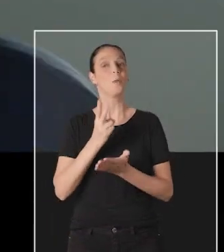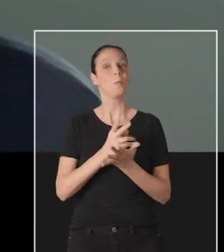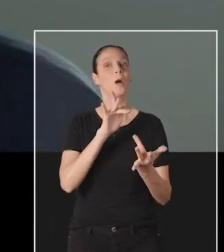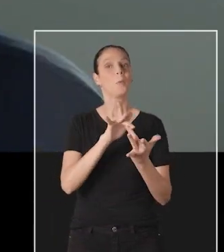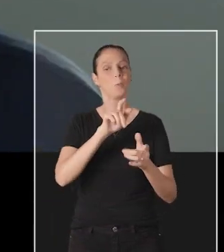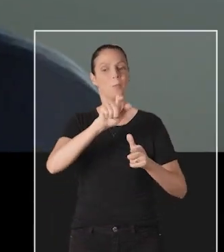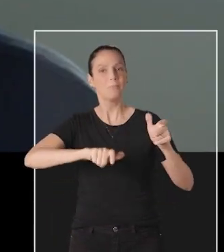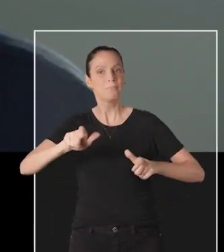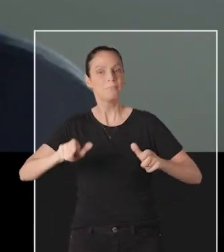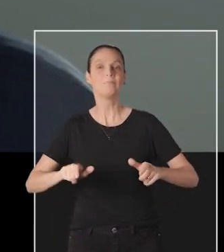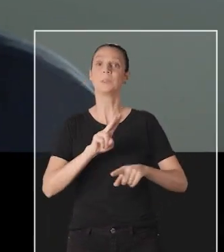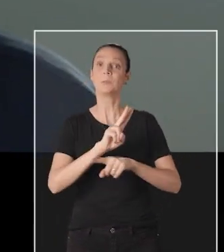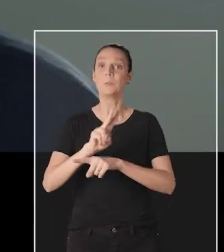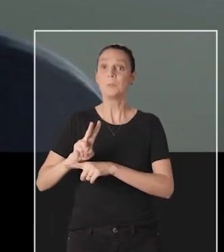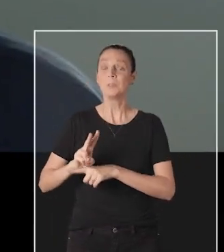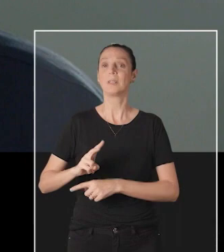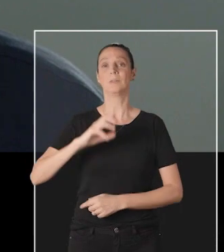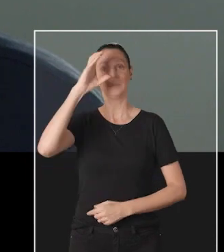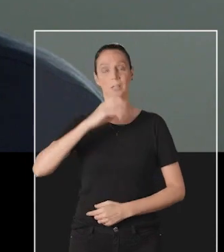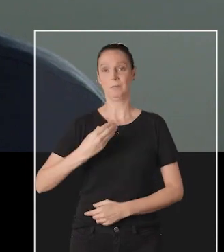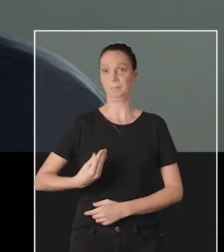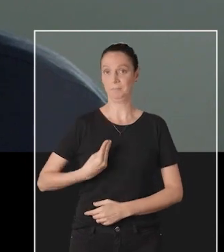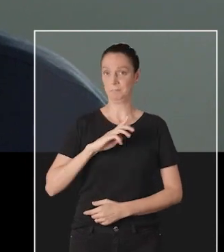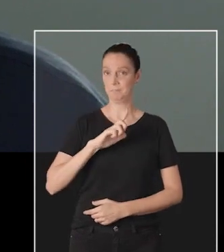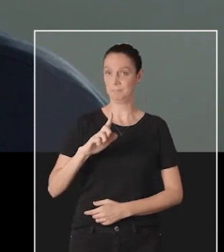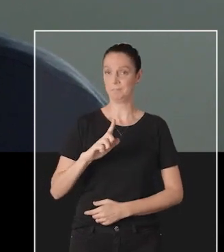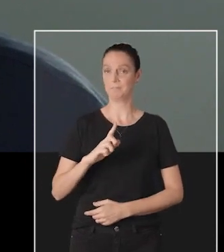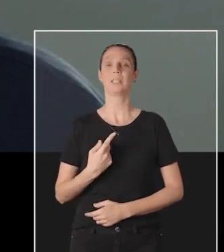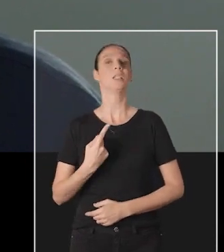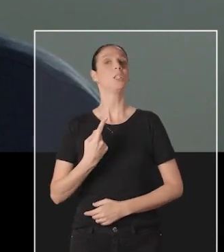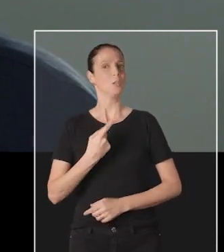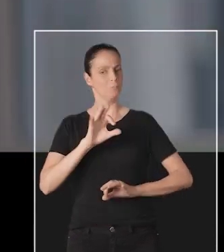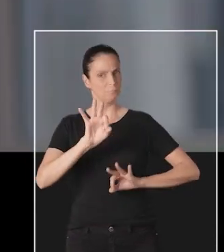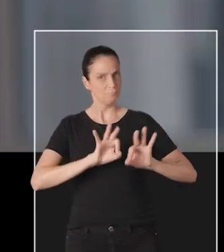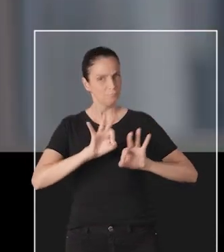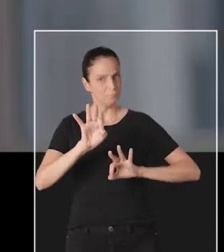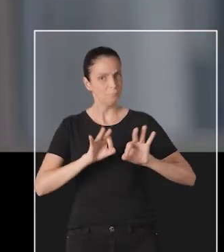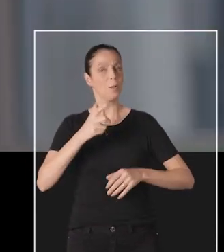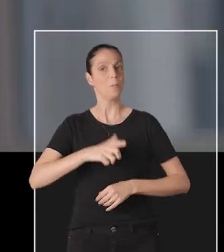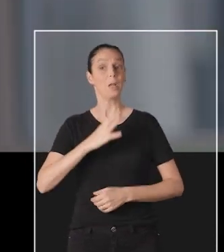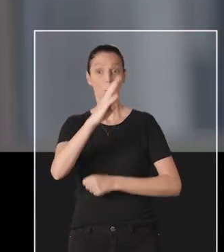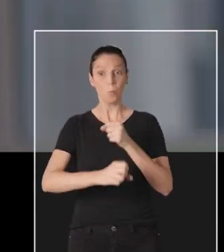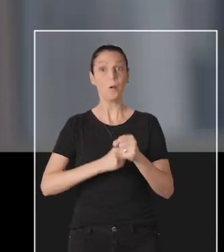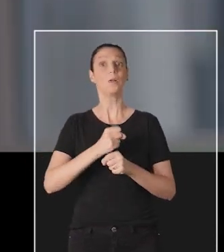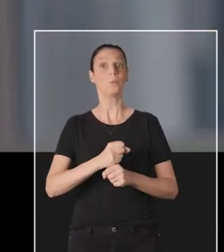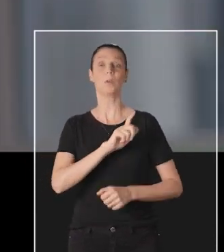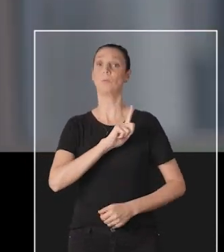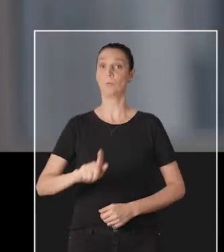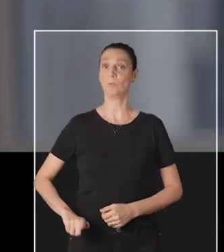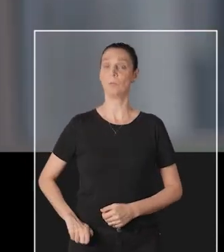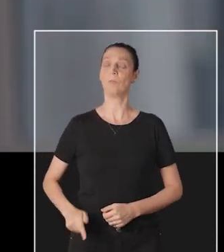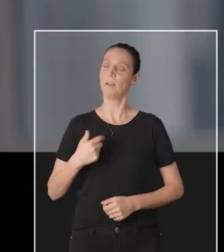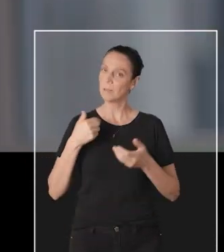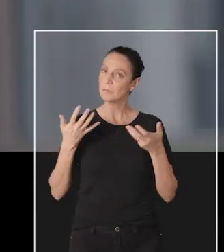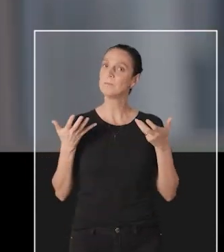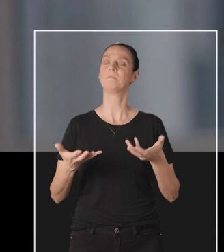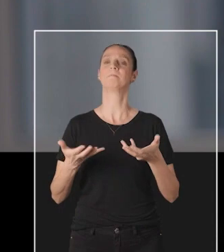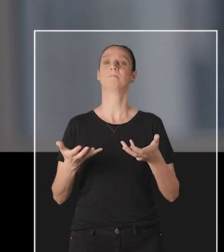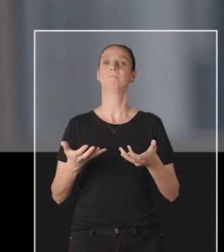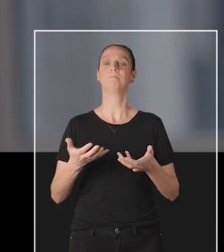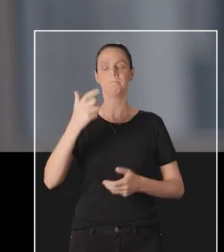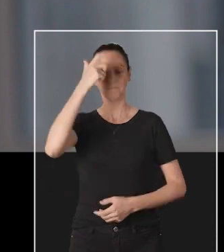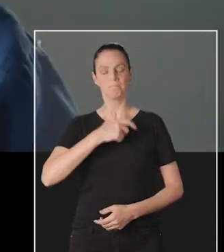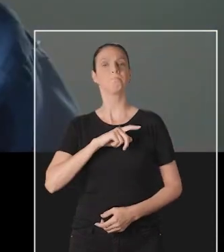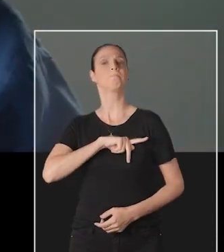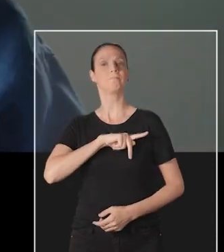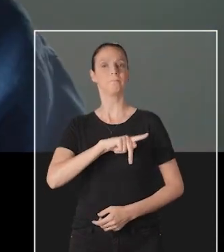ser. Presente nos próximos quatro anos, cuidando da vida do cidadão de Blumenau. Estamos preparados para mais quatro anos